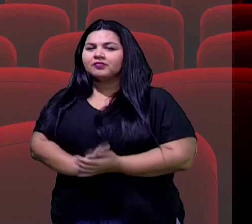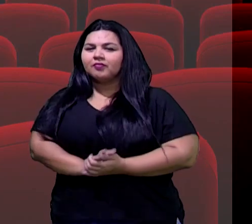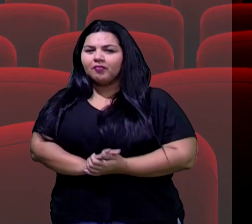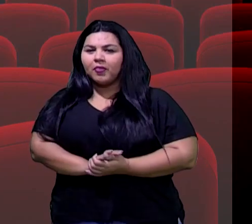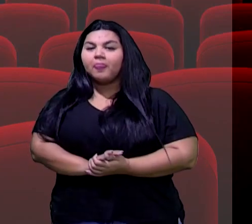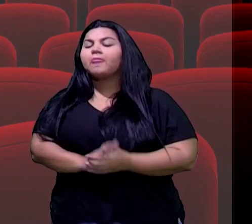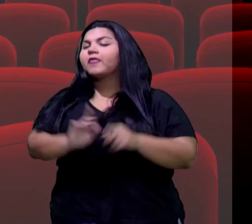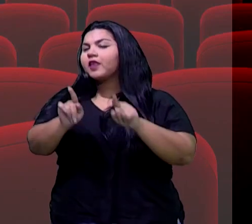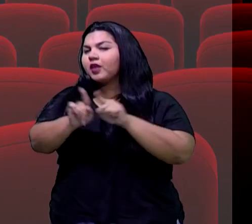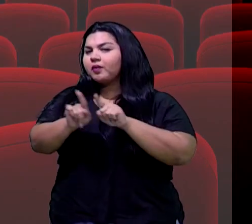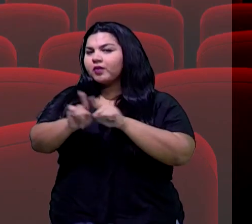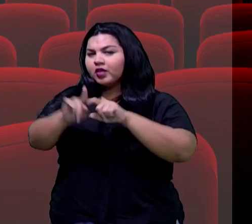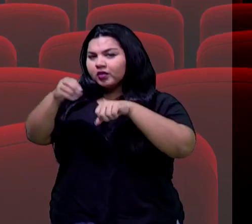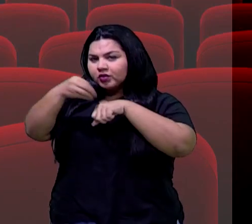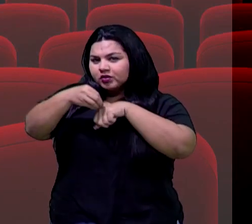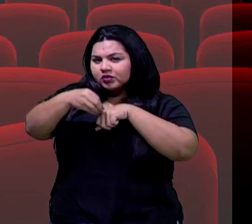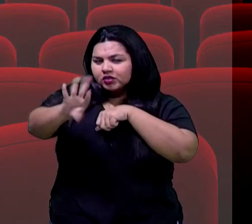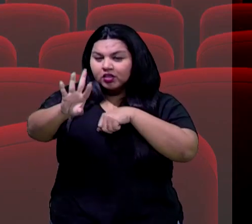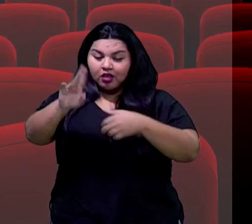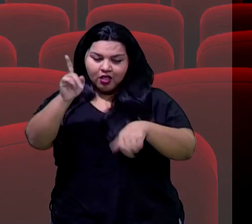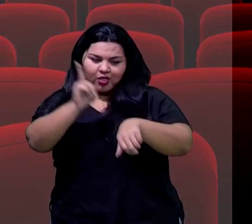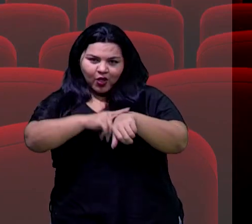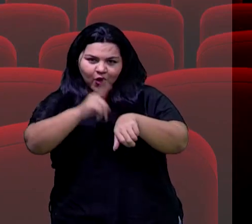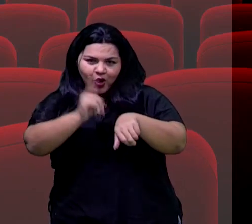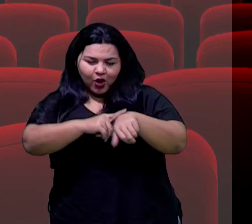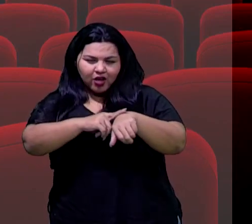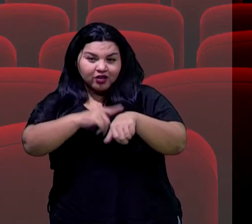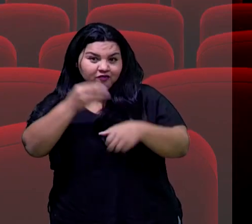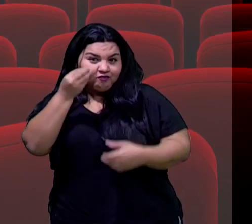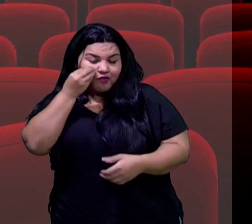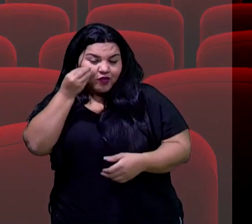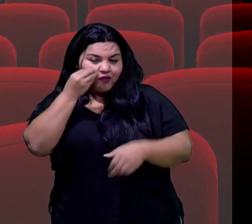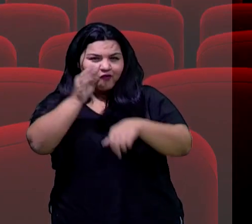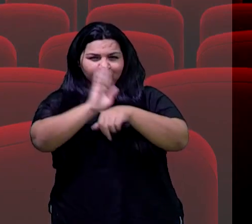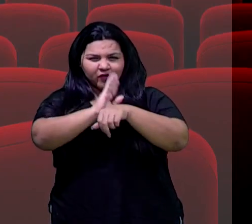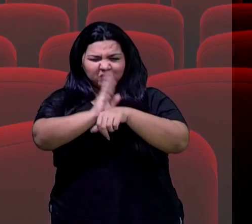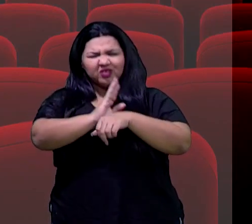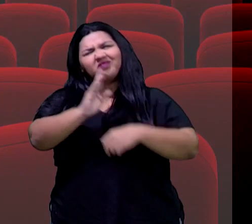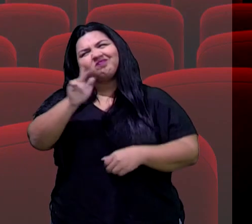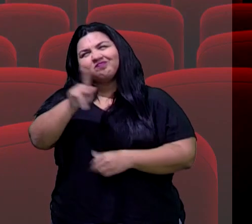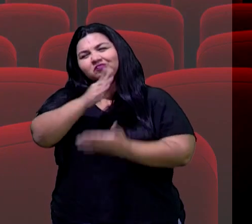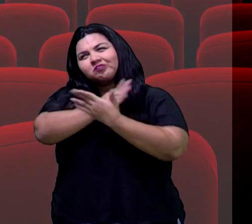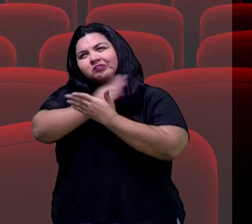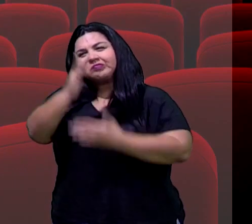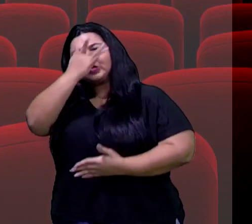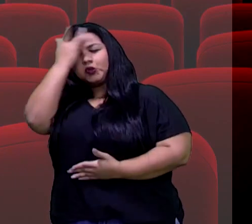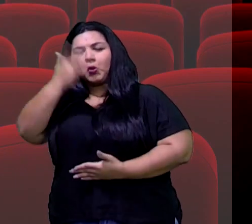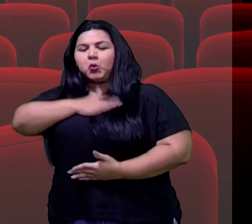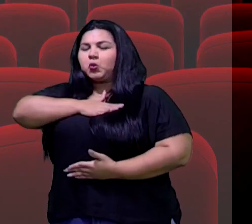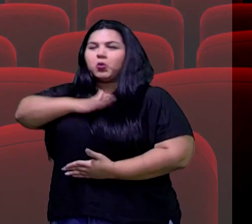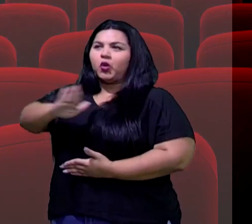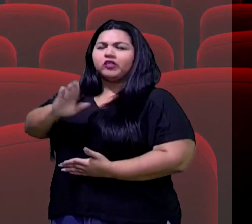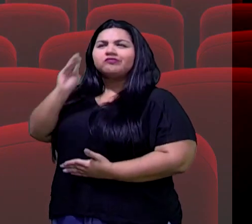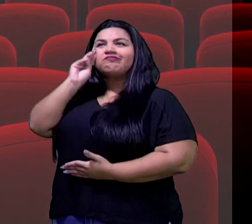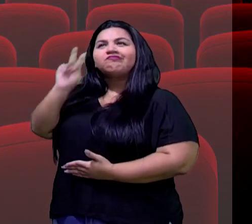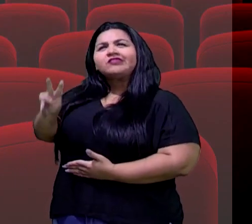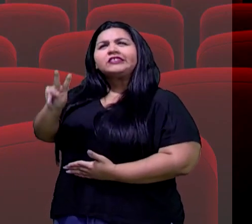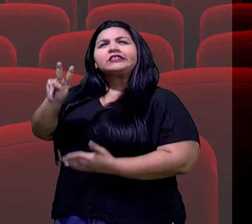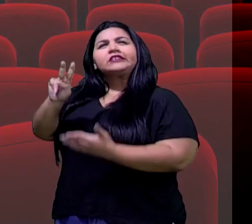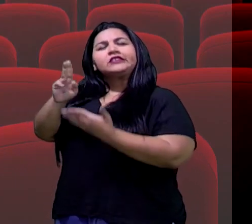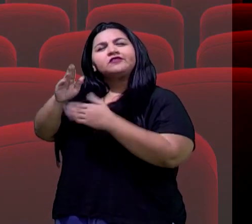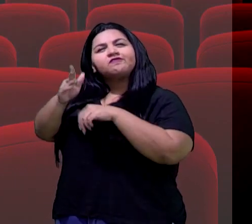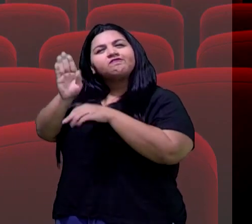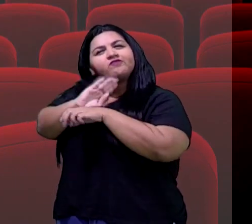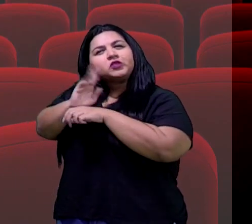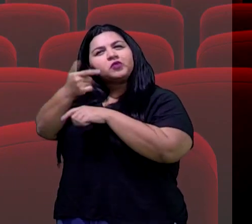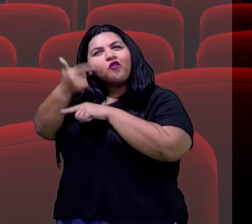dica que é legal quando a gente está assistindo um filme estrangeiro, eu sei que tem muita gente que não gosta, mas tentem se habituar